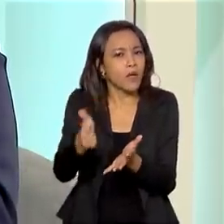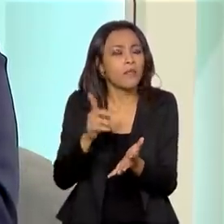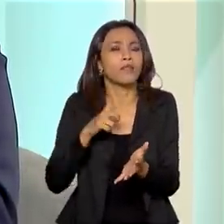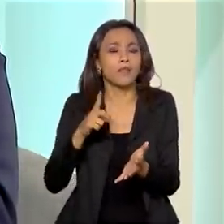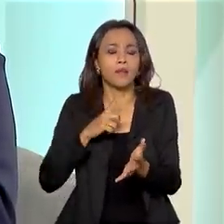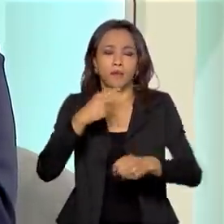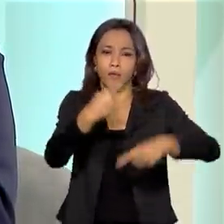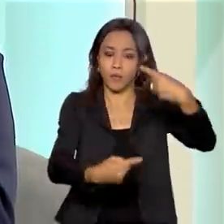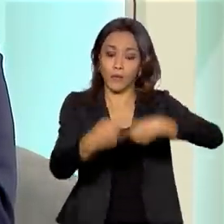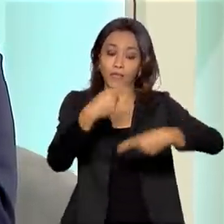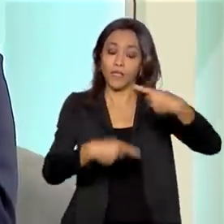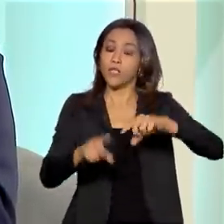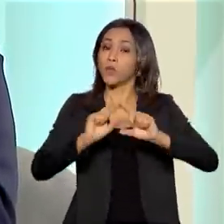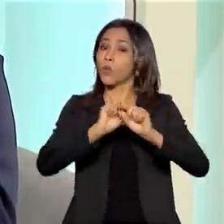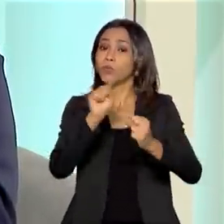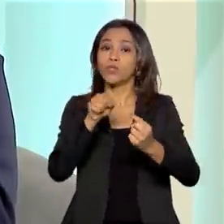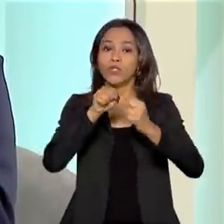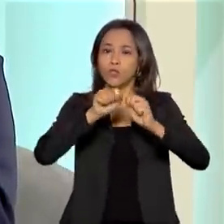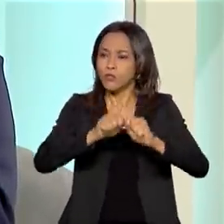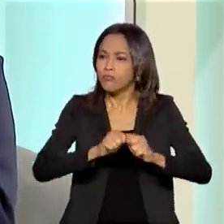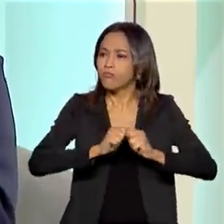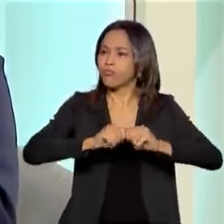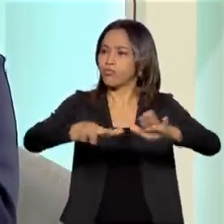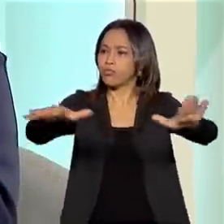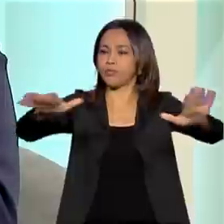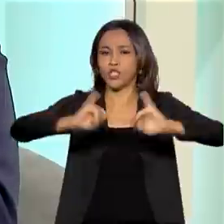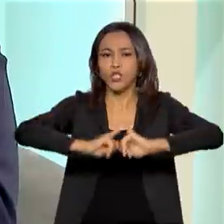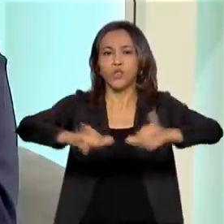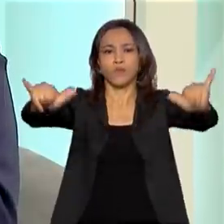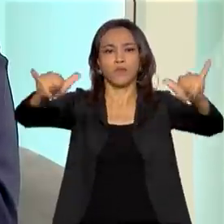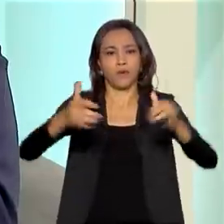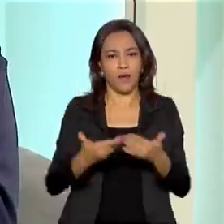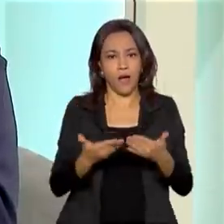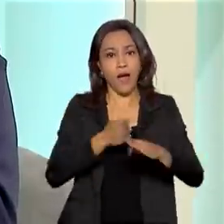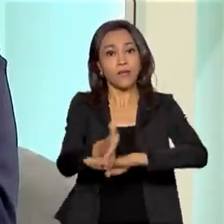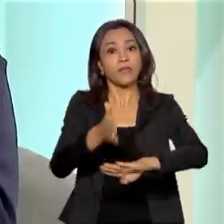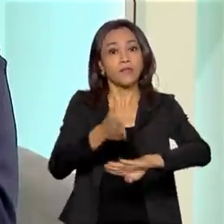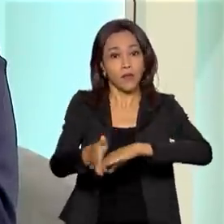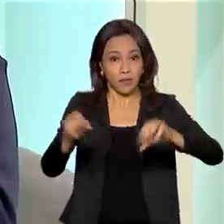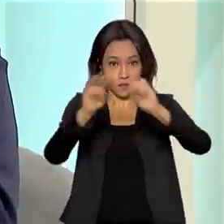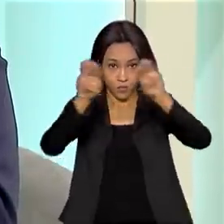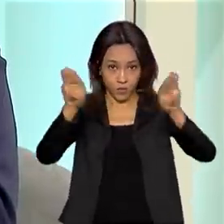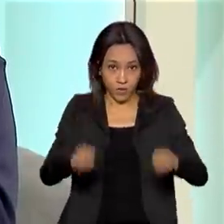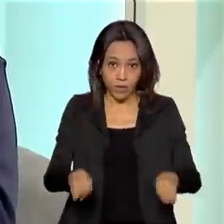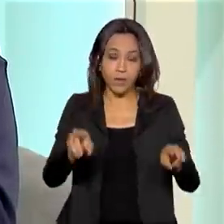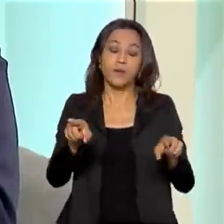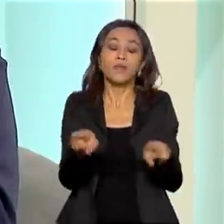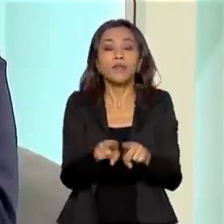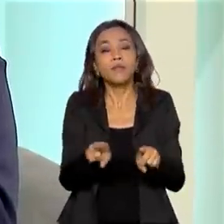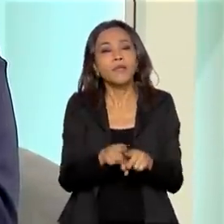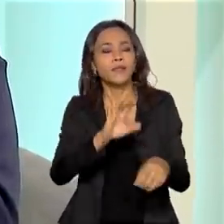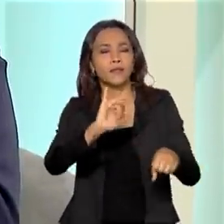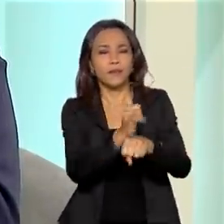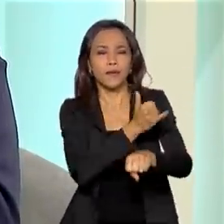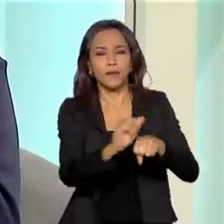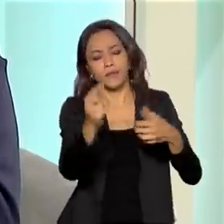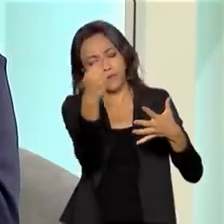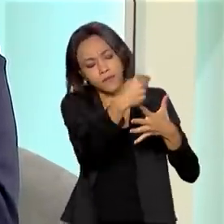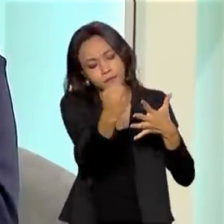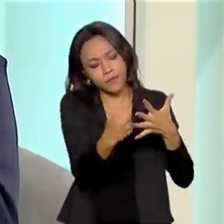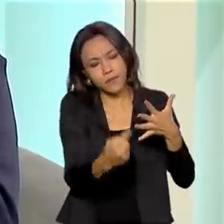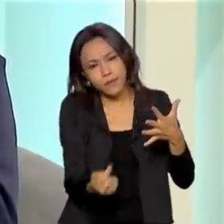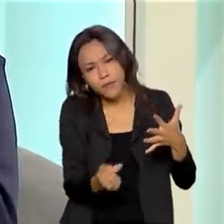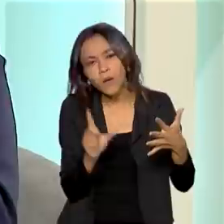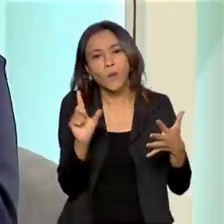democratização do acervo, acesso ao acervo, e também como ferramenta para desenvolvimento de